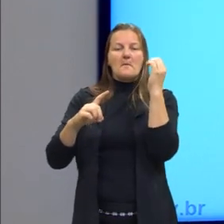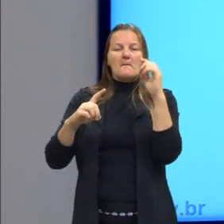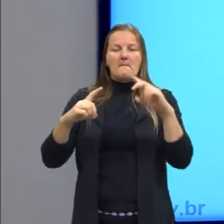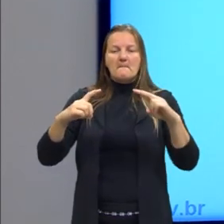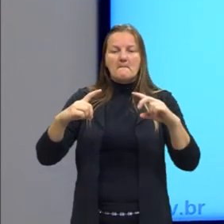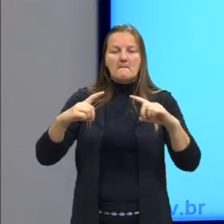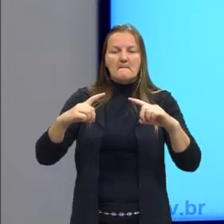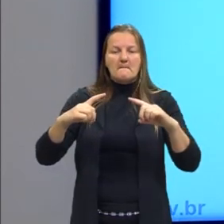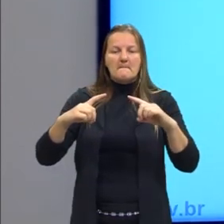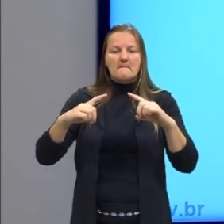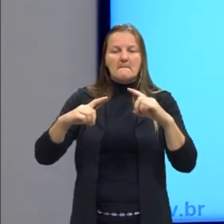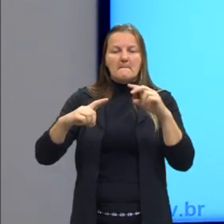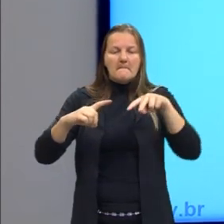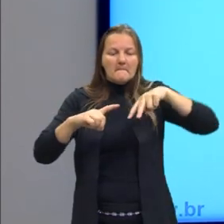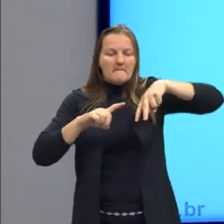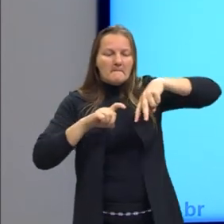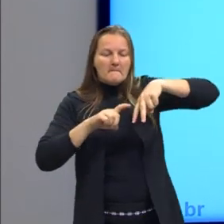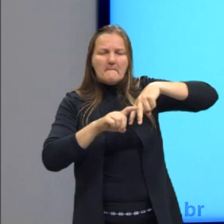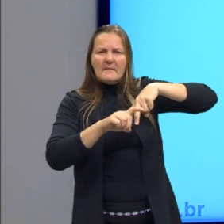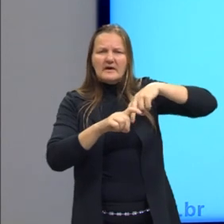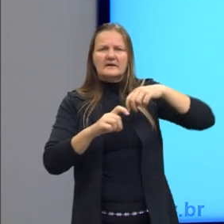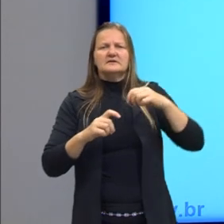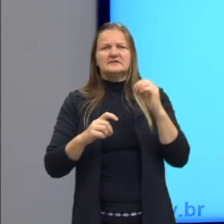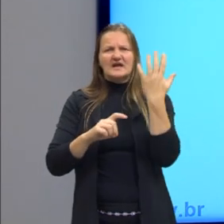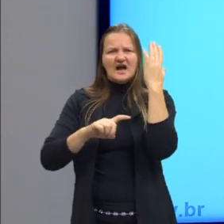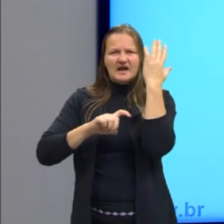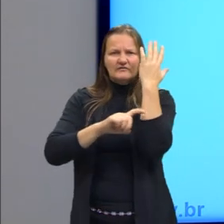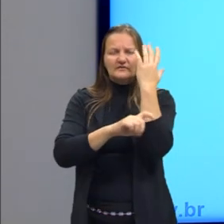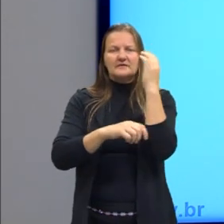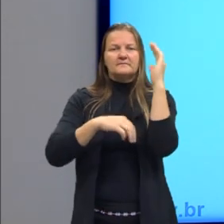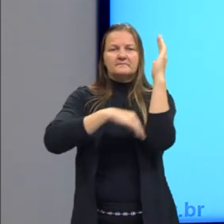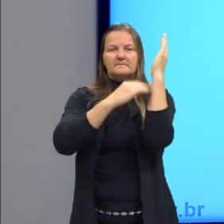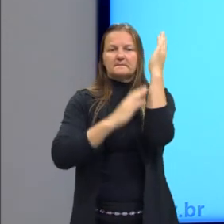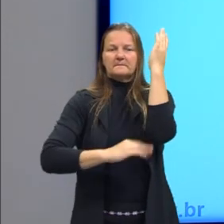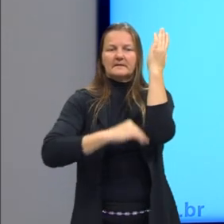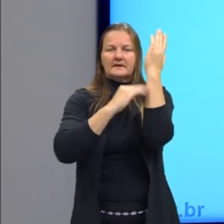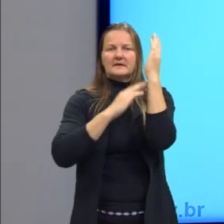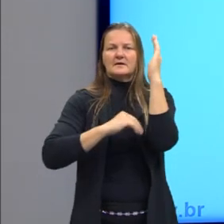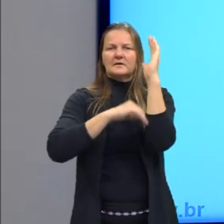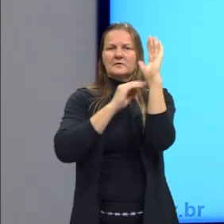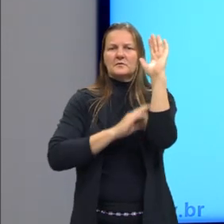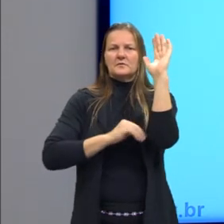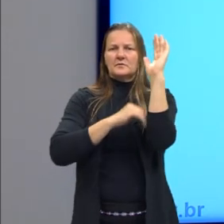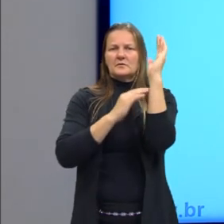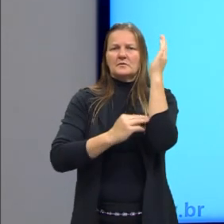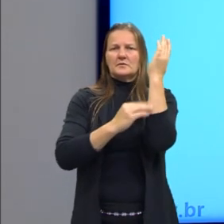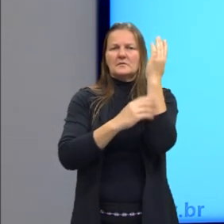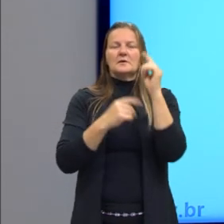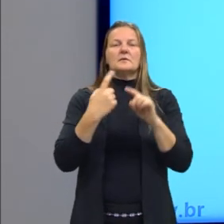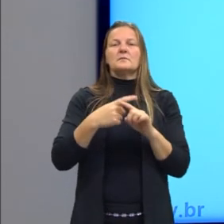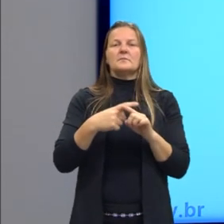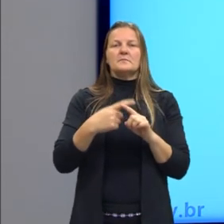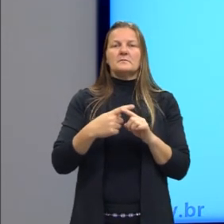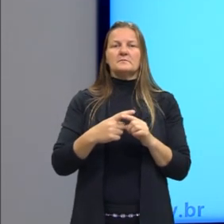Essa aplicação, também chamada de caiação, gera um problema. Eliminação,